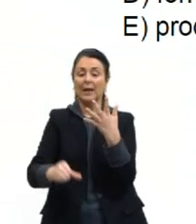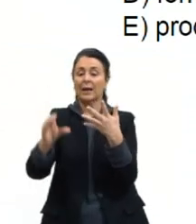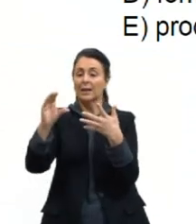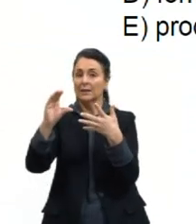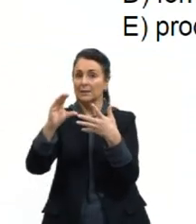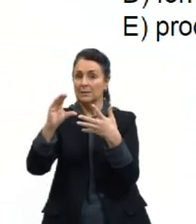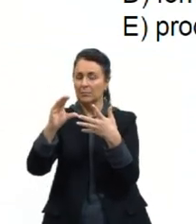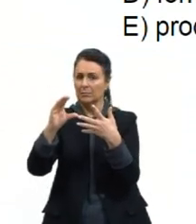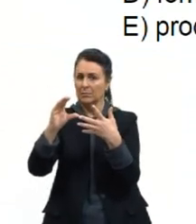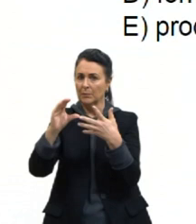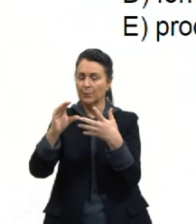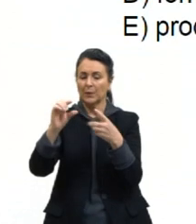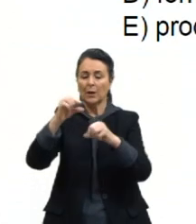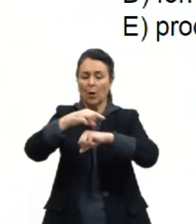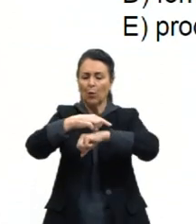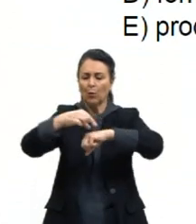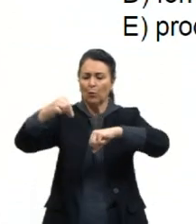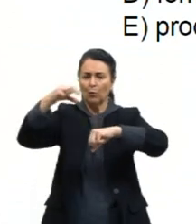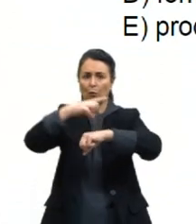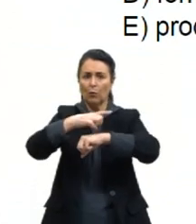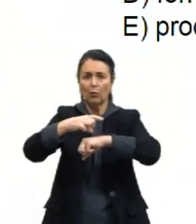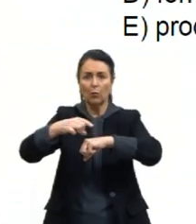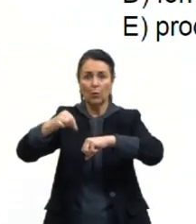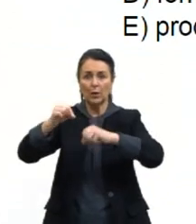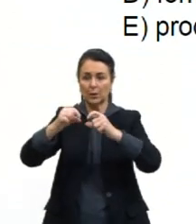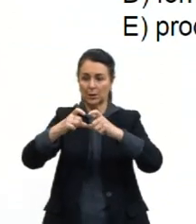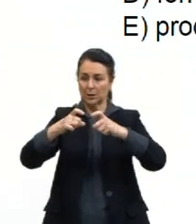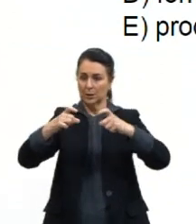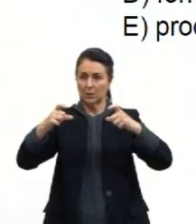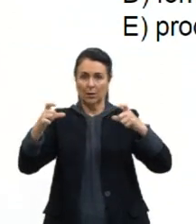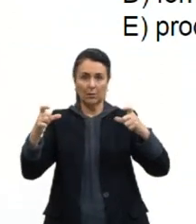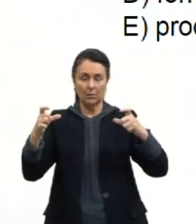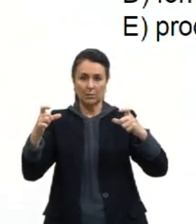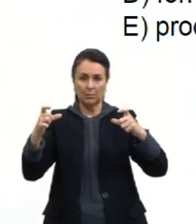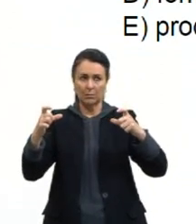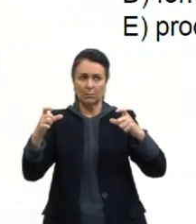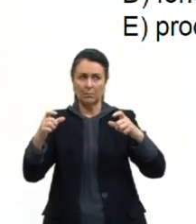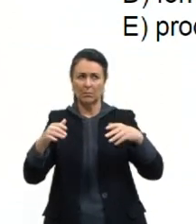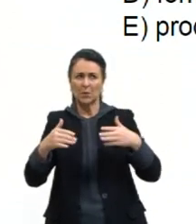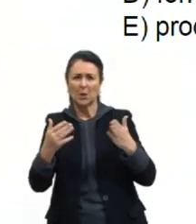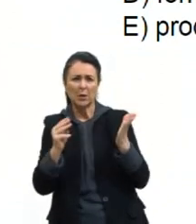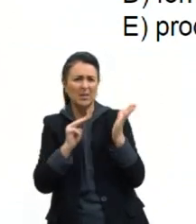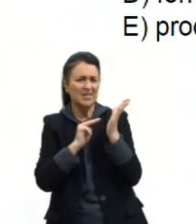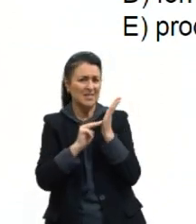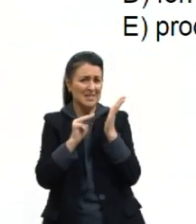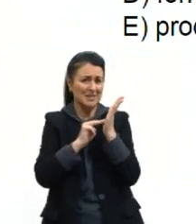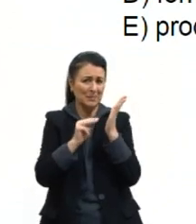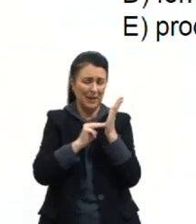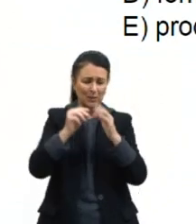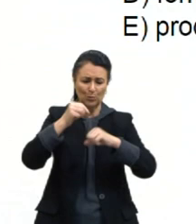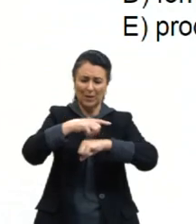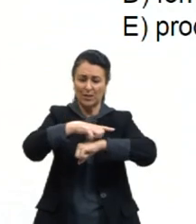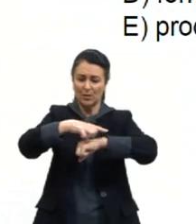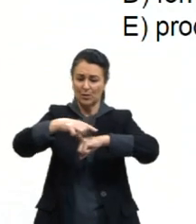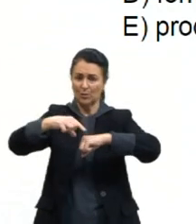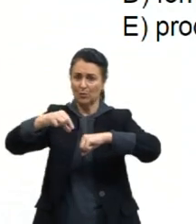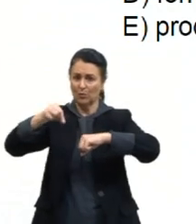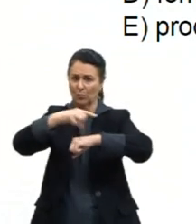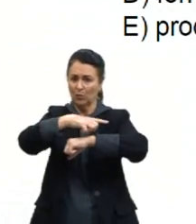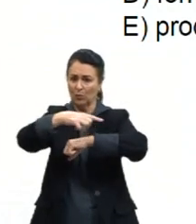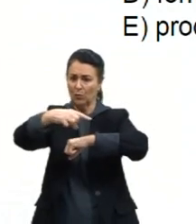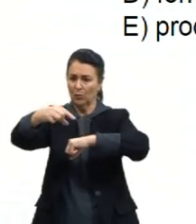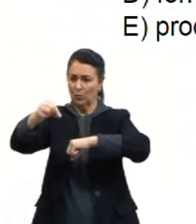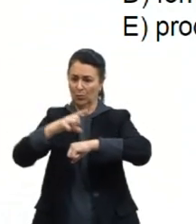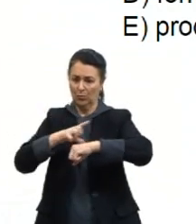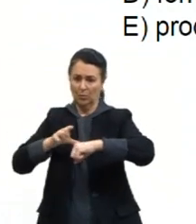C, formação de folhas maiores? Ai, gente, então, esse método das folhas maiores, ela não